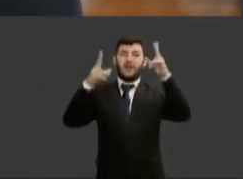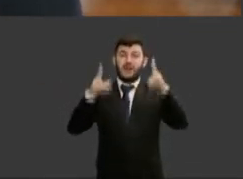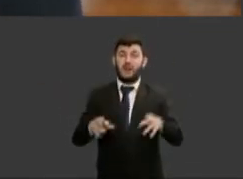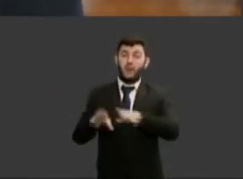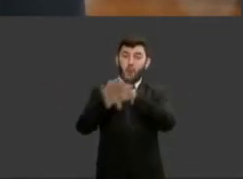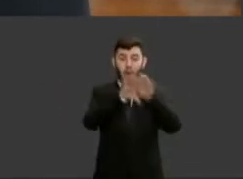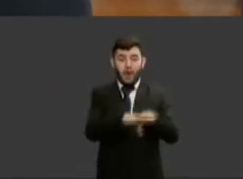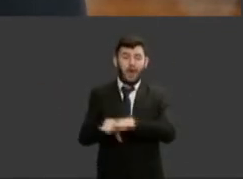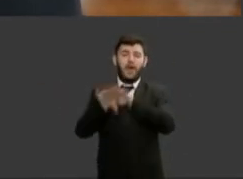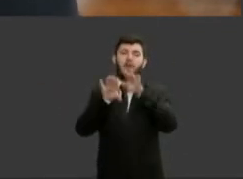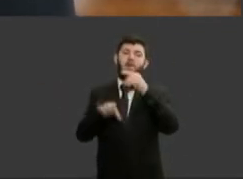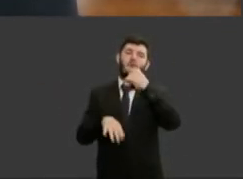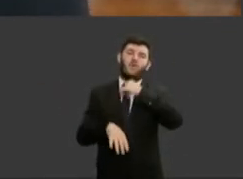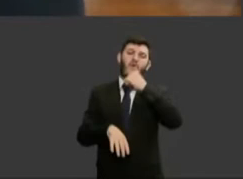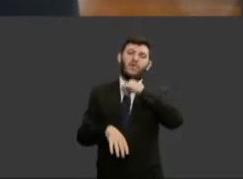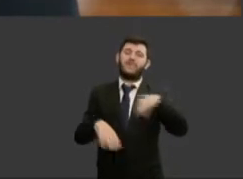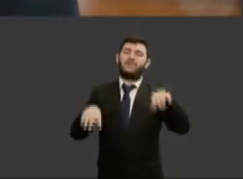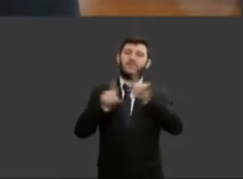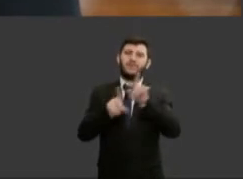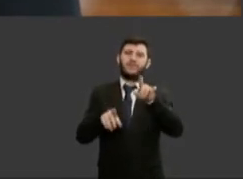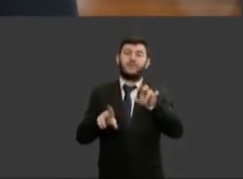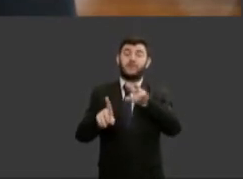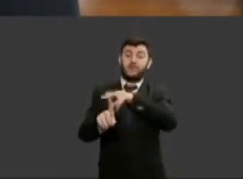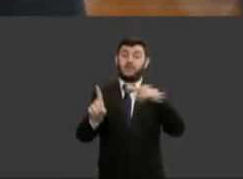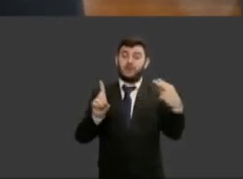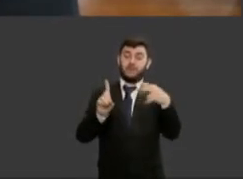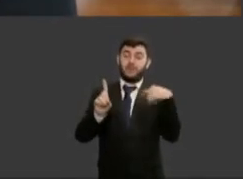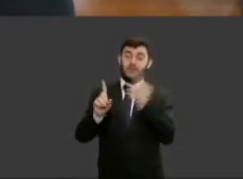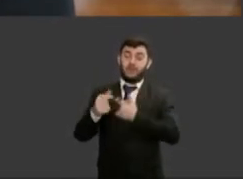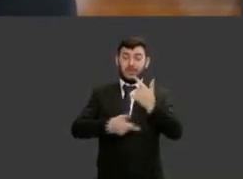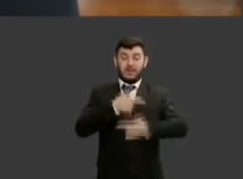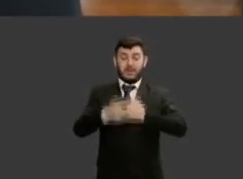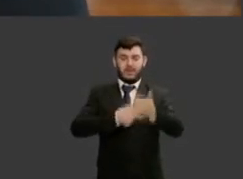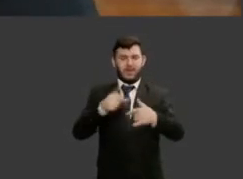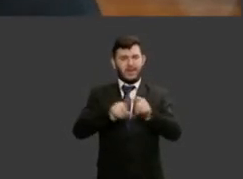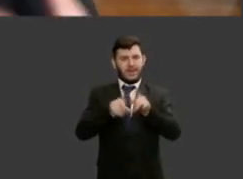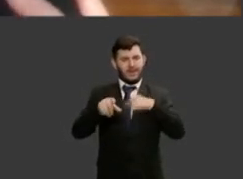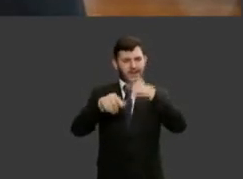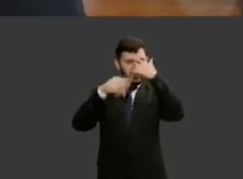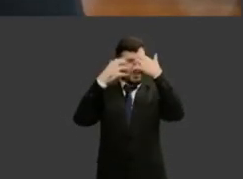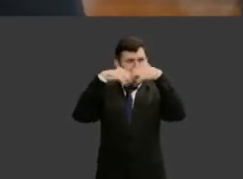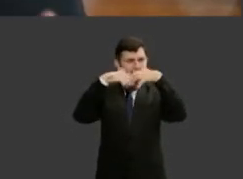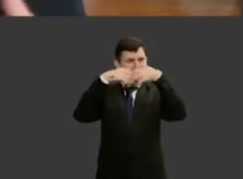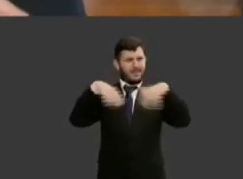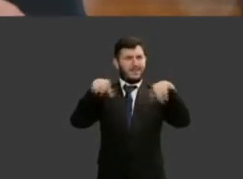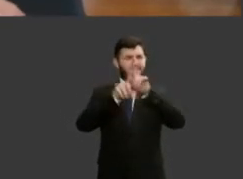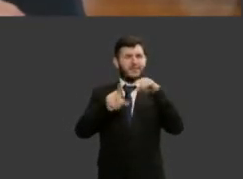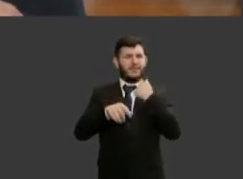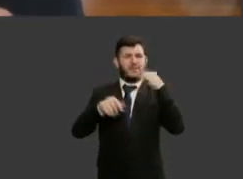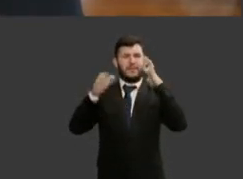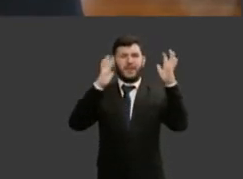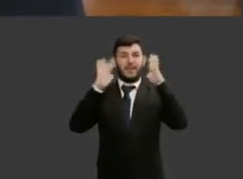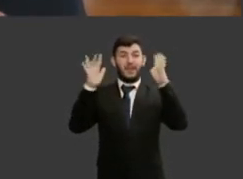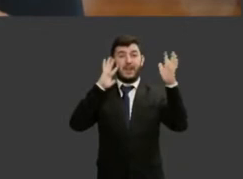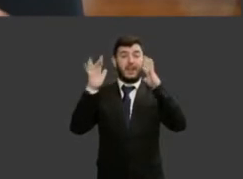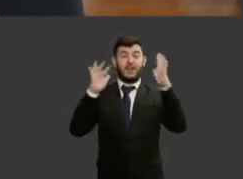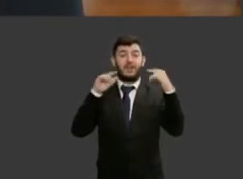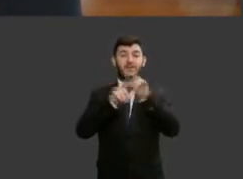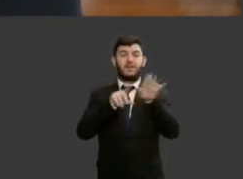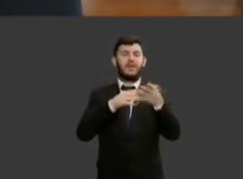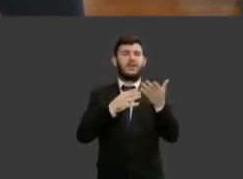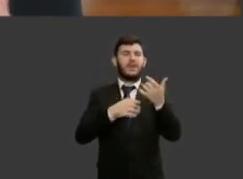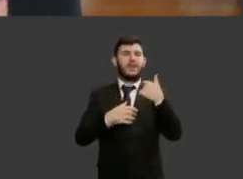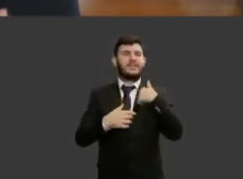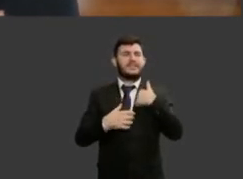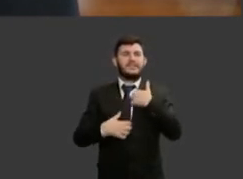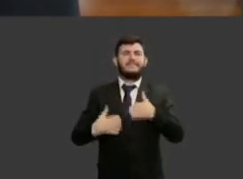e essa perspectiva eu acho importante da gente trabalhar e a gente refletir e a gente pensar e fazer a nossa meia culpa porque a